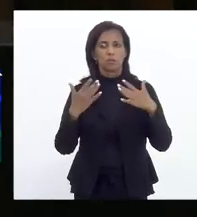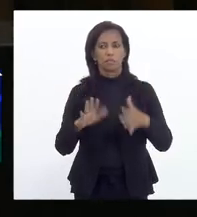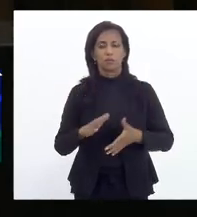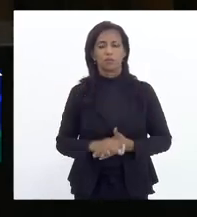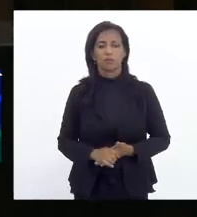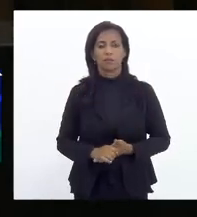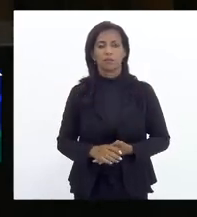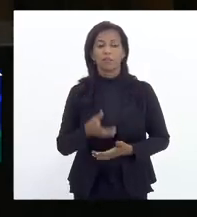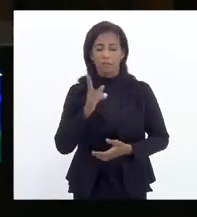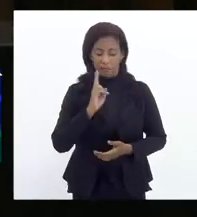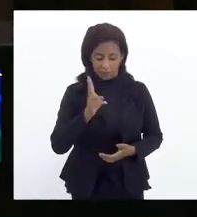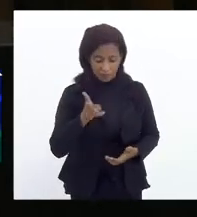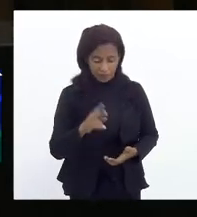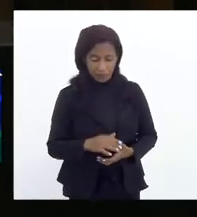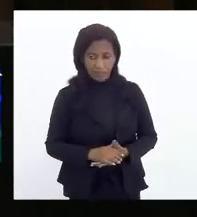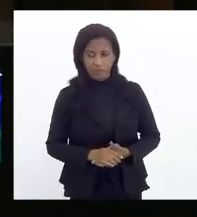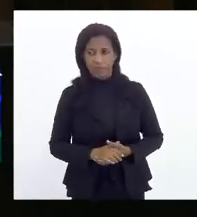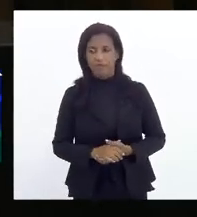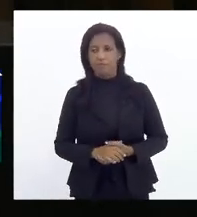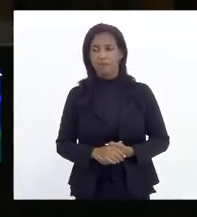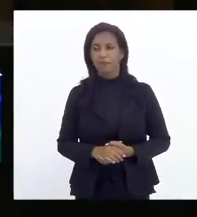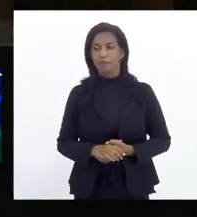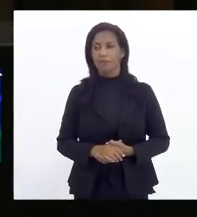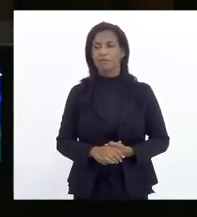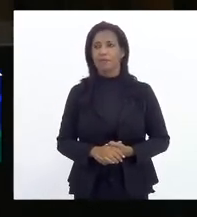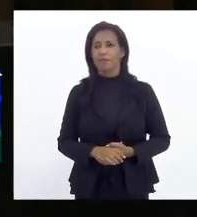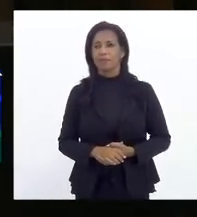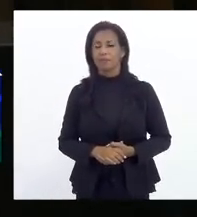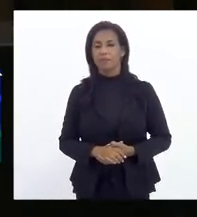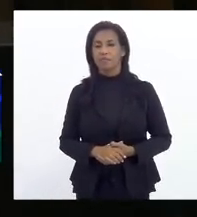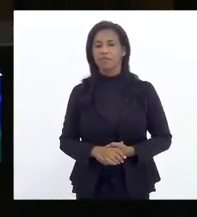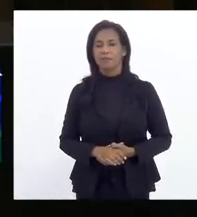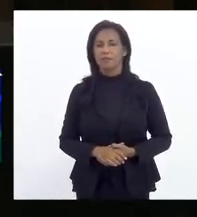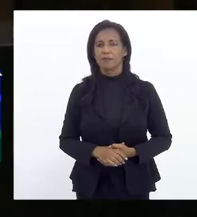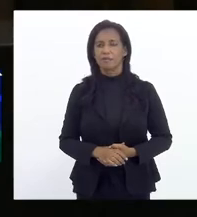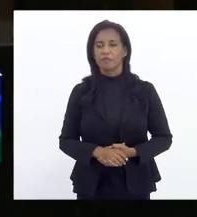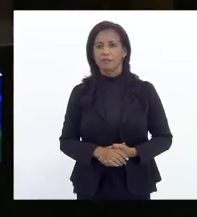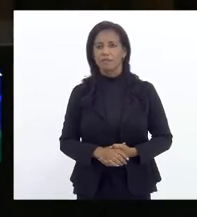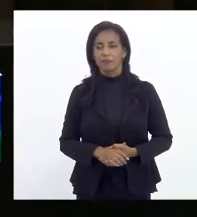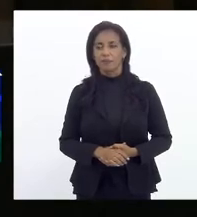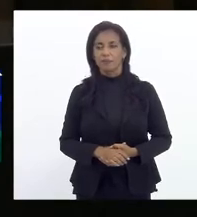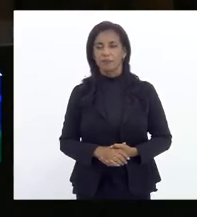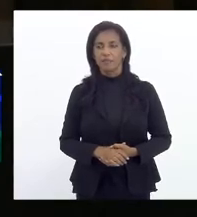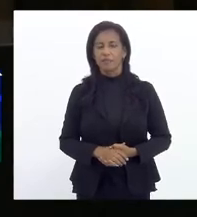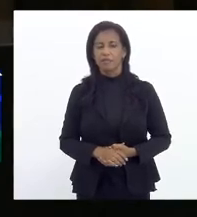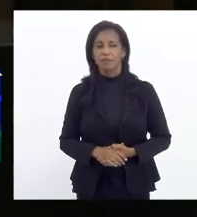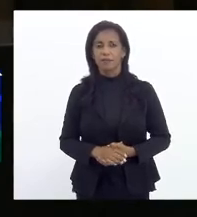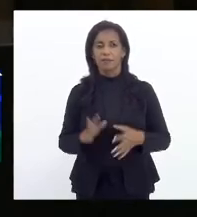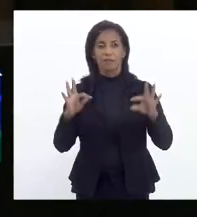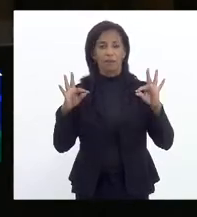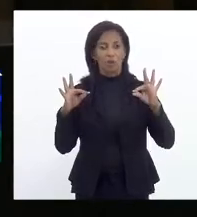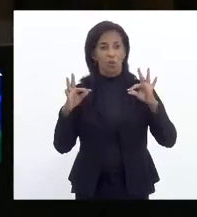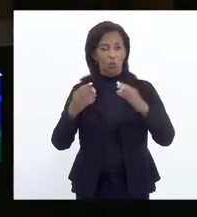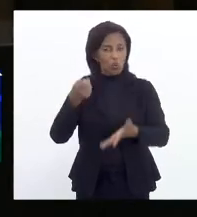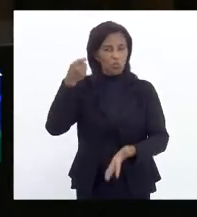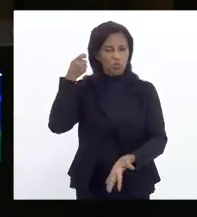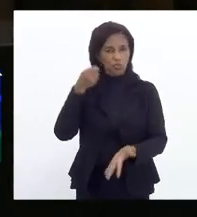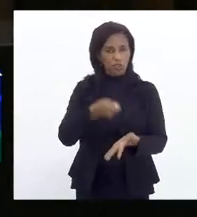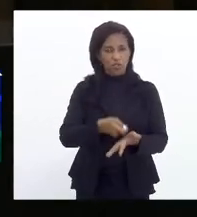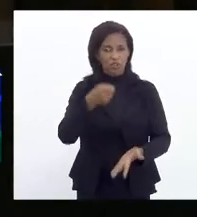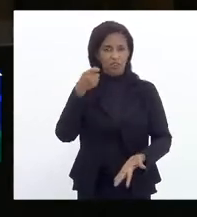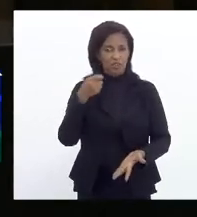mas continua, continua, desembargador. Todo ditador